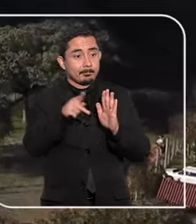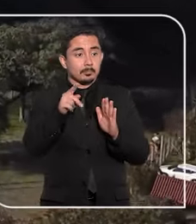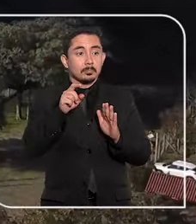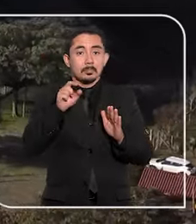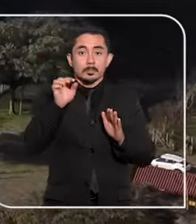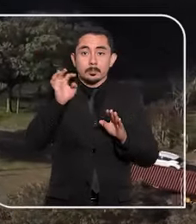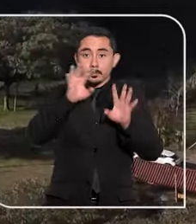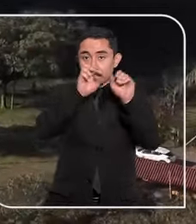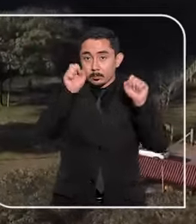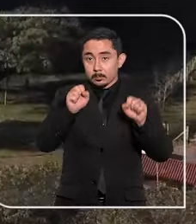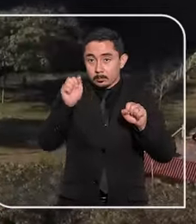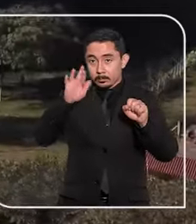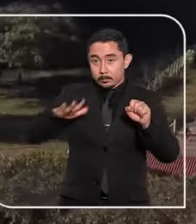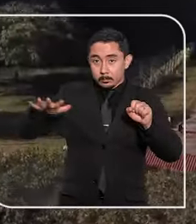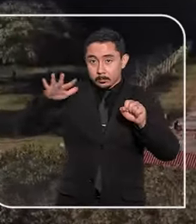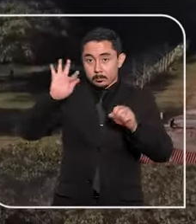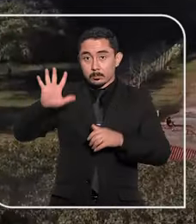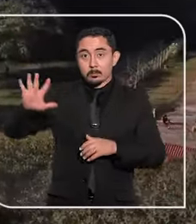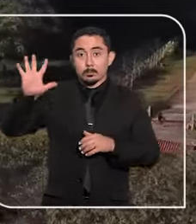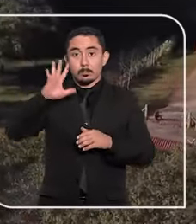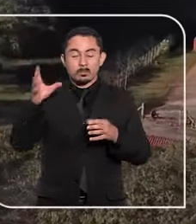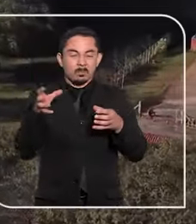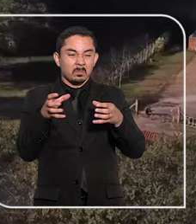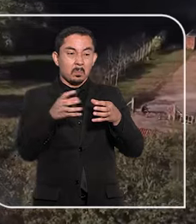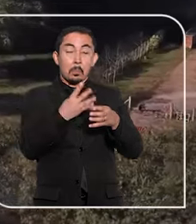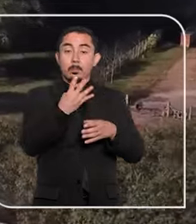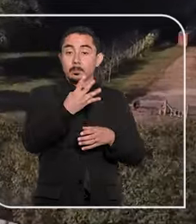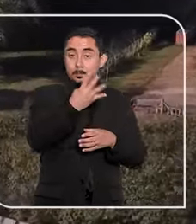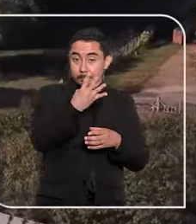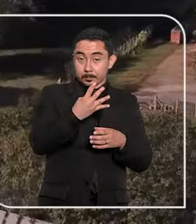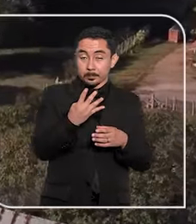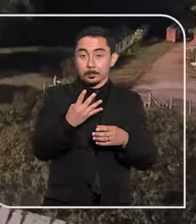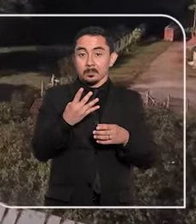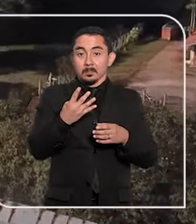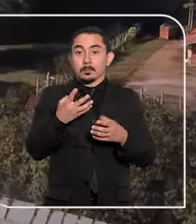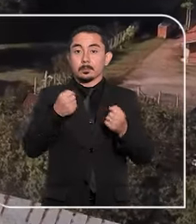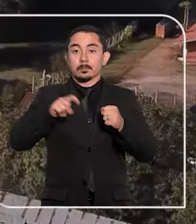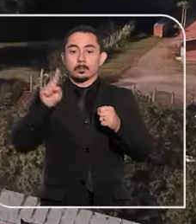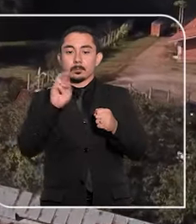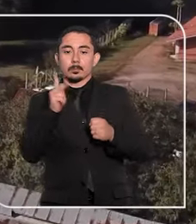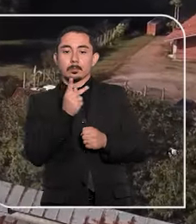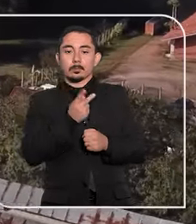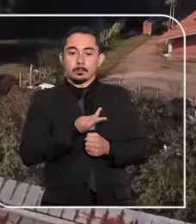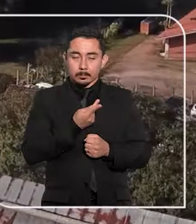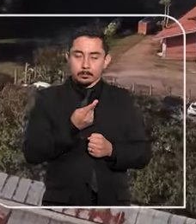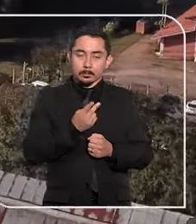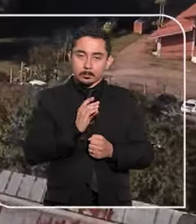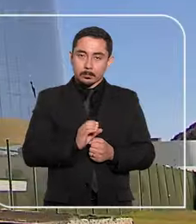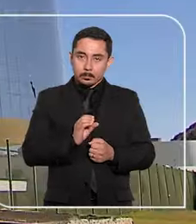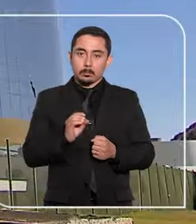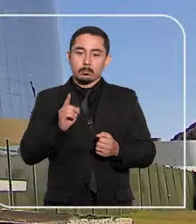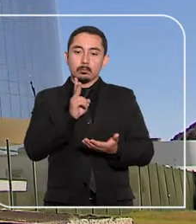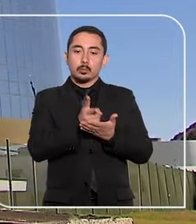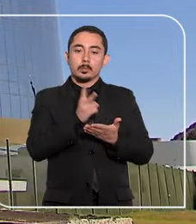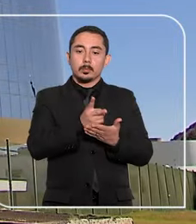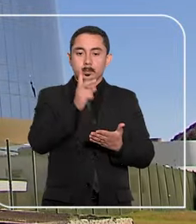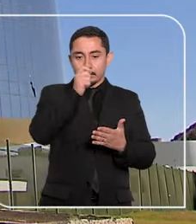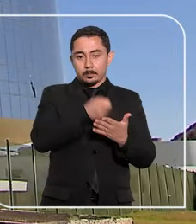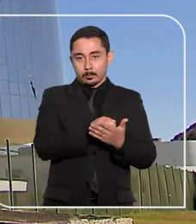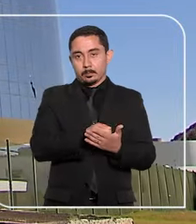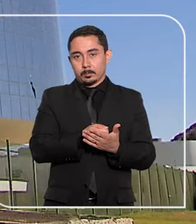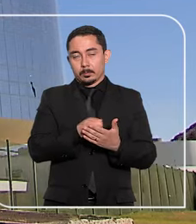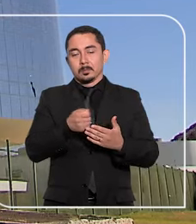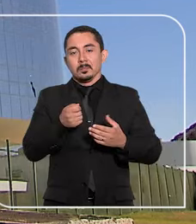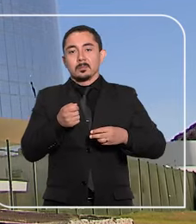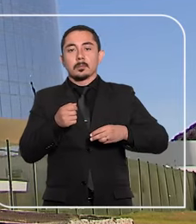Tribunal Regional Federal da 4ª Região para denegar o habeas corpus, mantendo a ação penal. O ministro